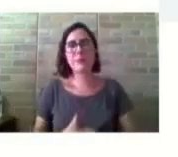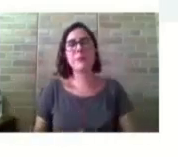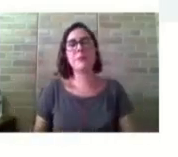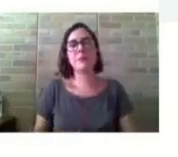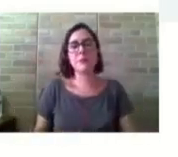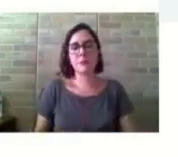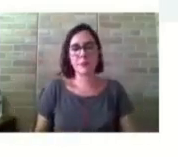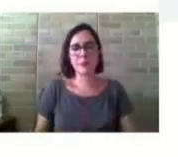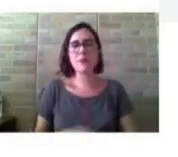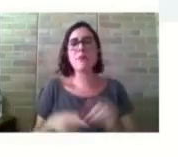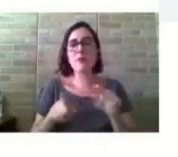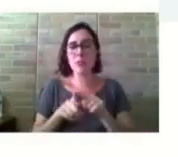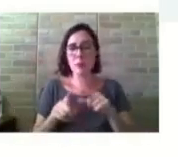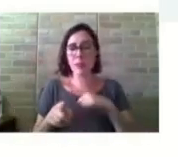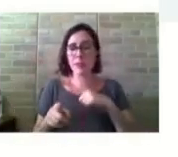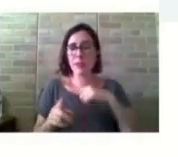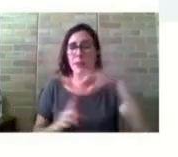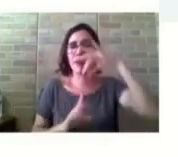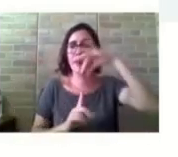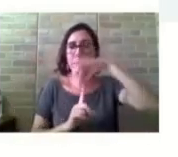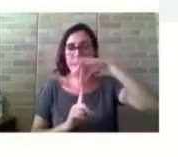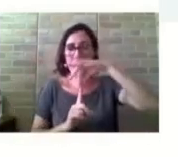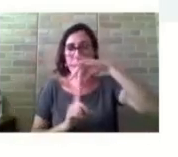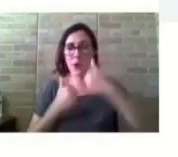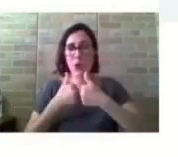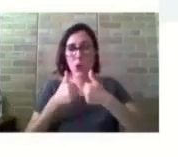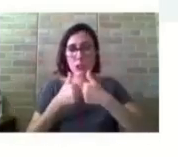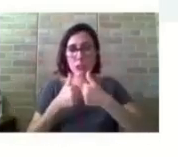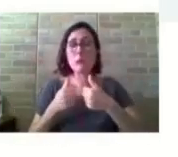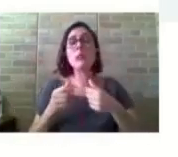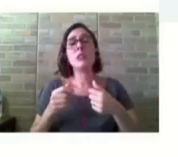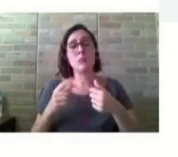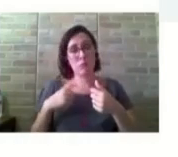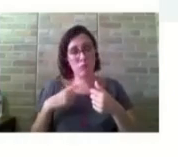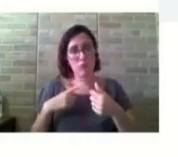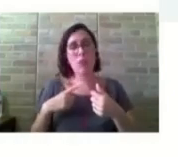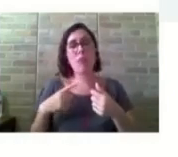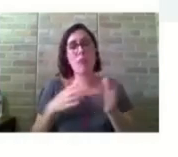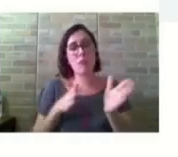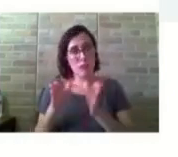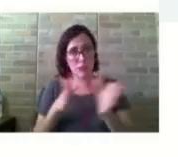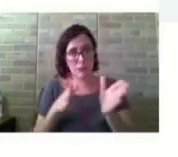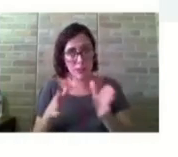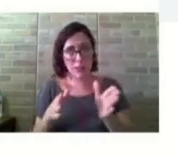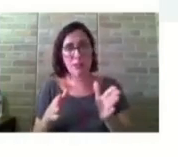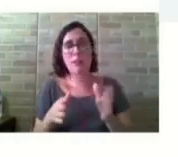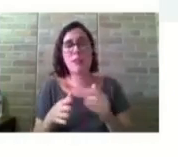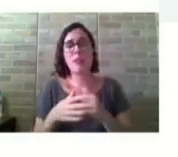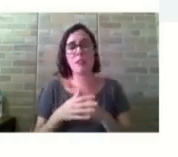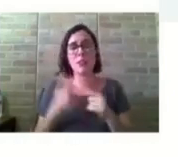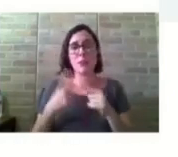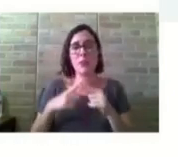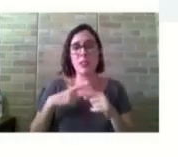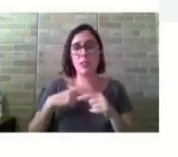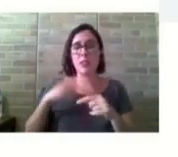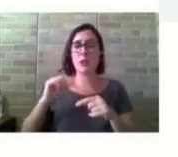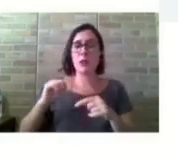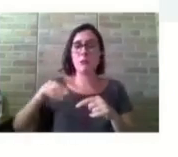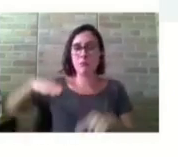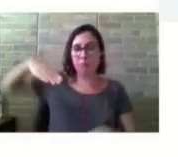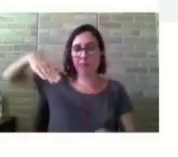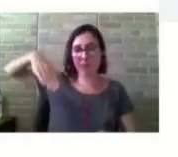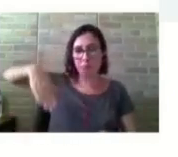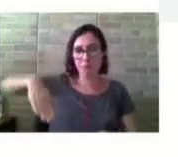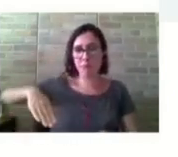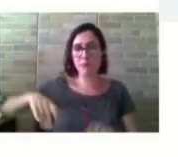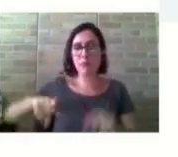Alguns pontos de ônibus também puderam ser considerados acessíveis por possuir guias rebaixadas, faixas de pedestres,